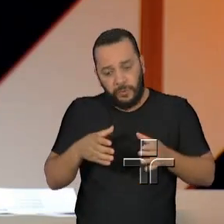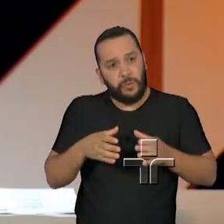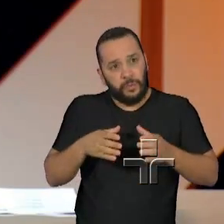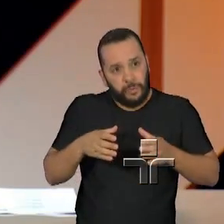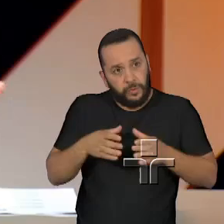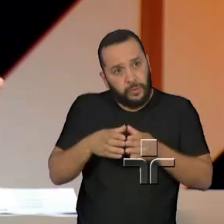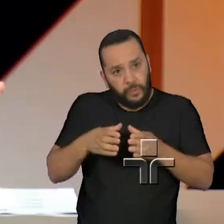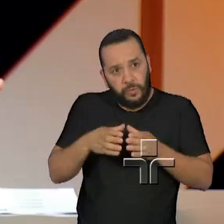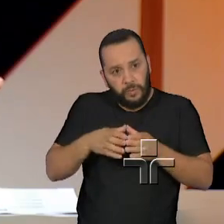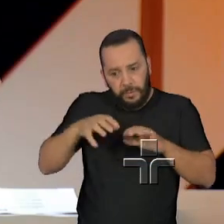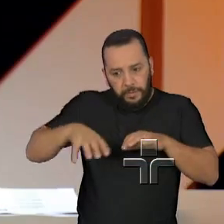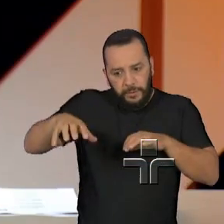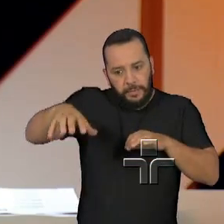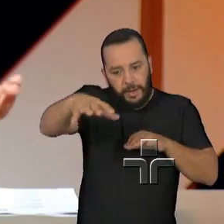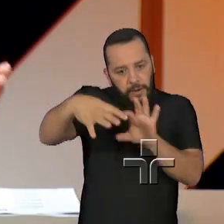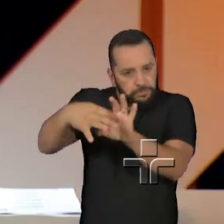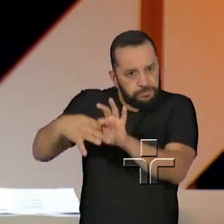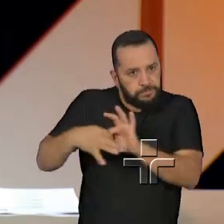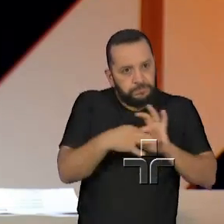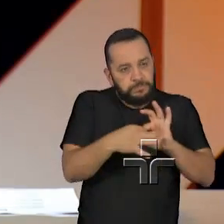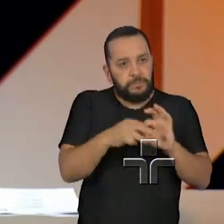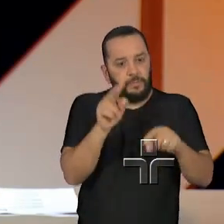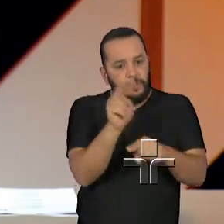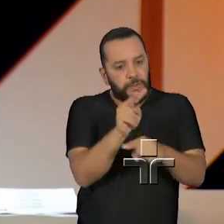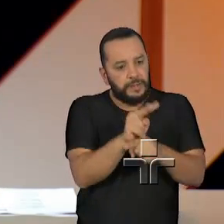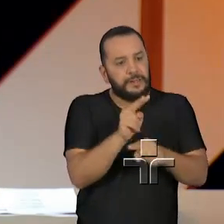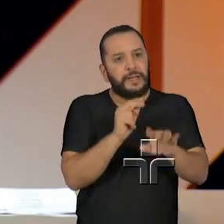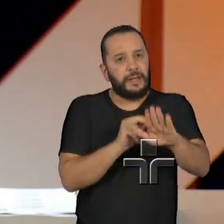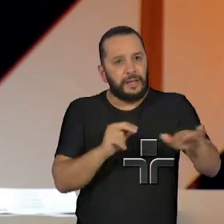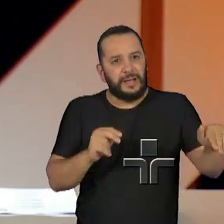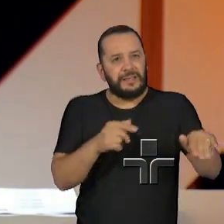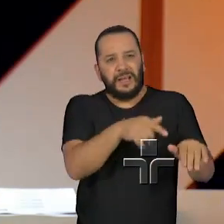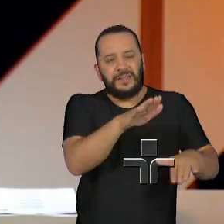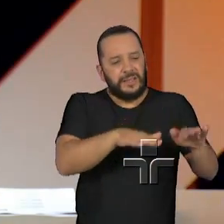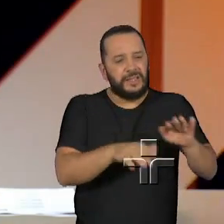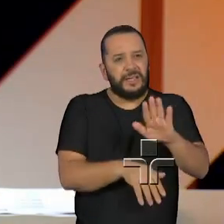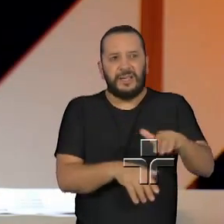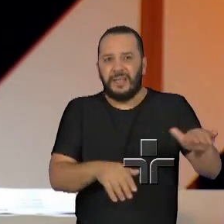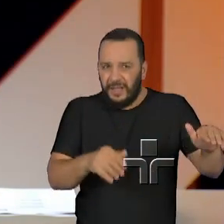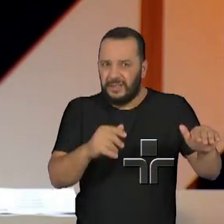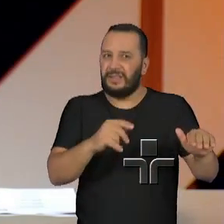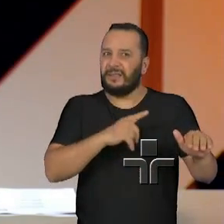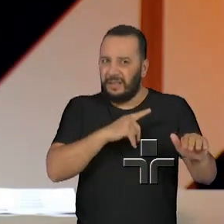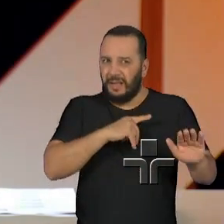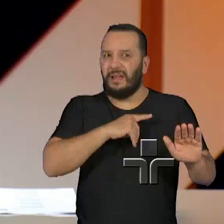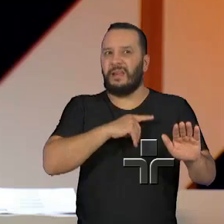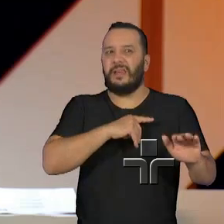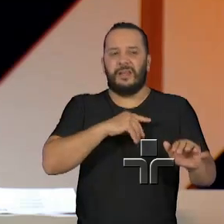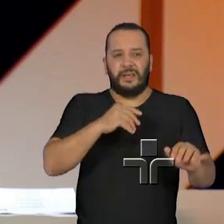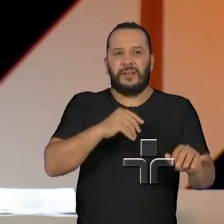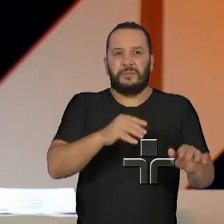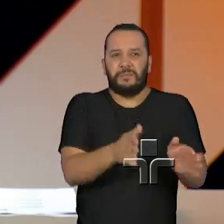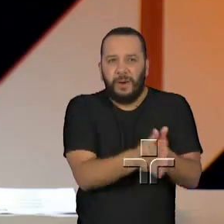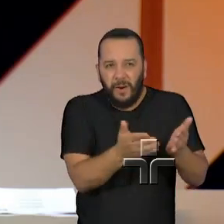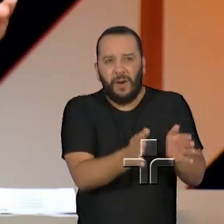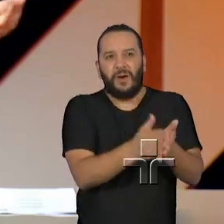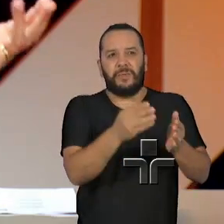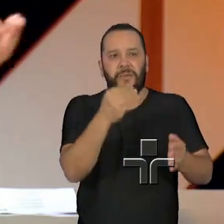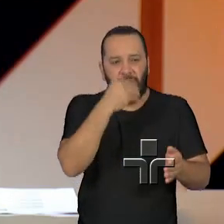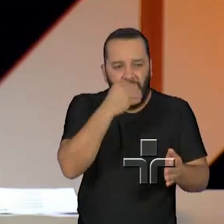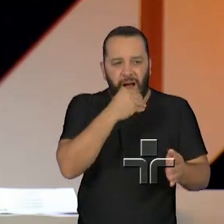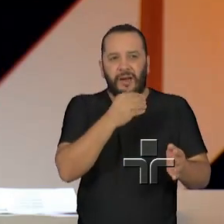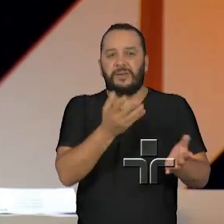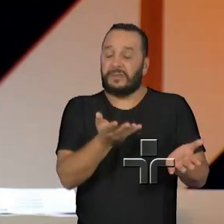fundamental para a proteção da criança, sobretudo a criança mais vulnerável. Como é que o Ministério Público atua para formar essa rede